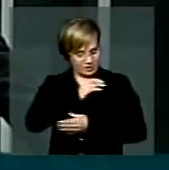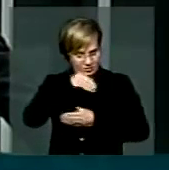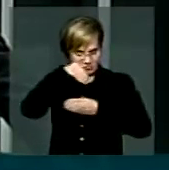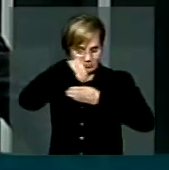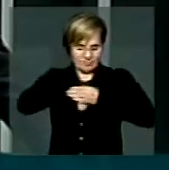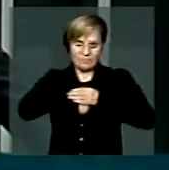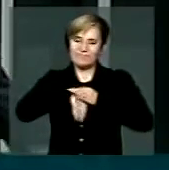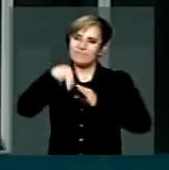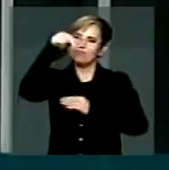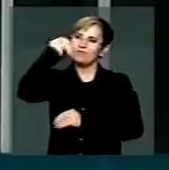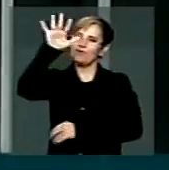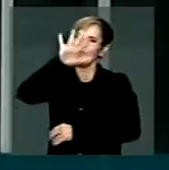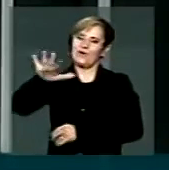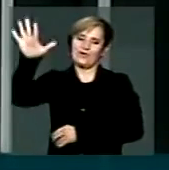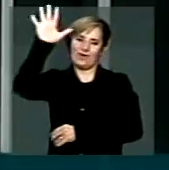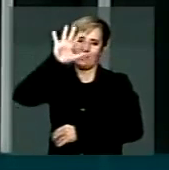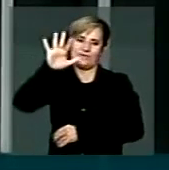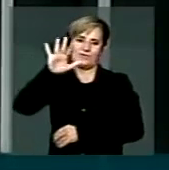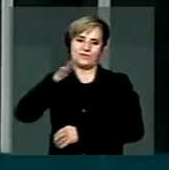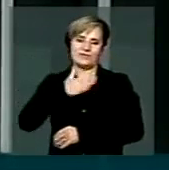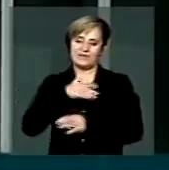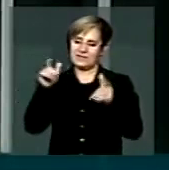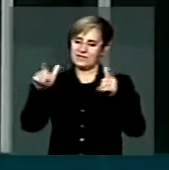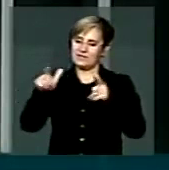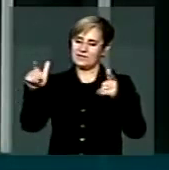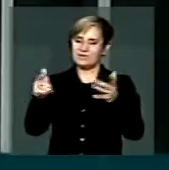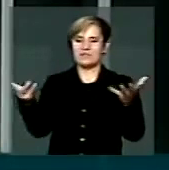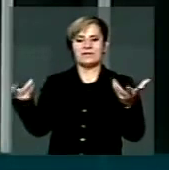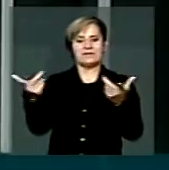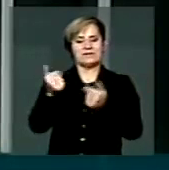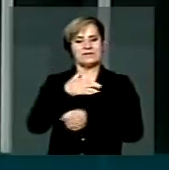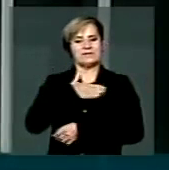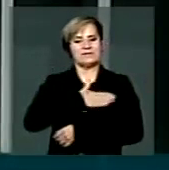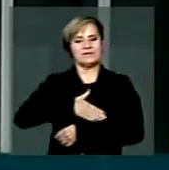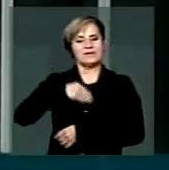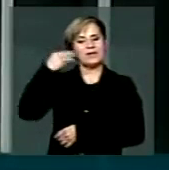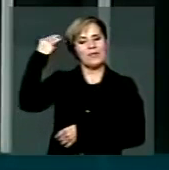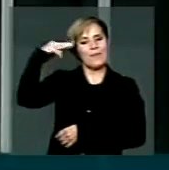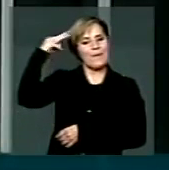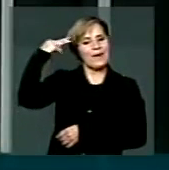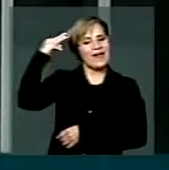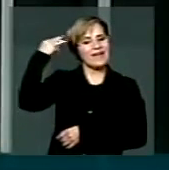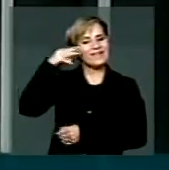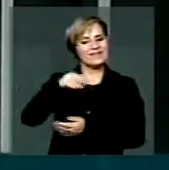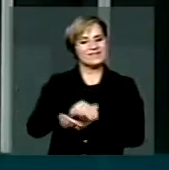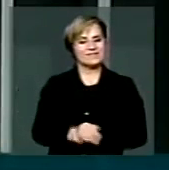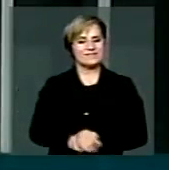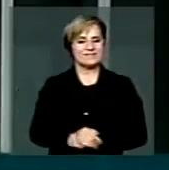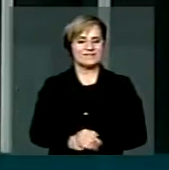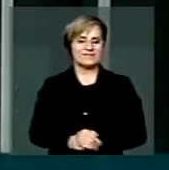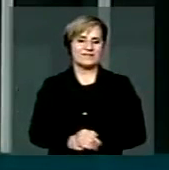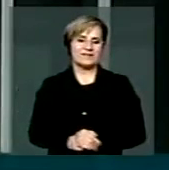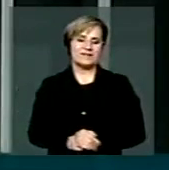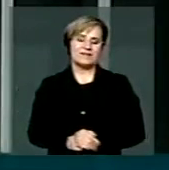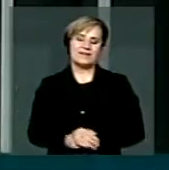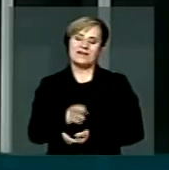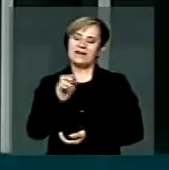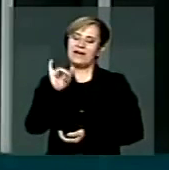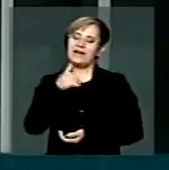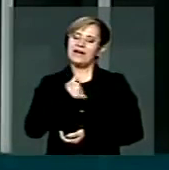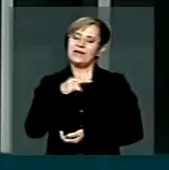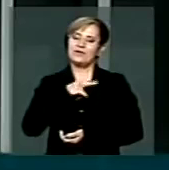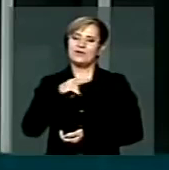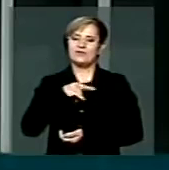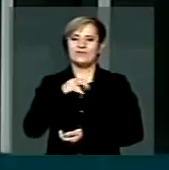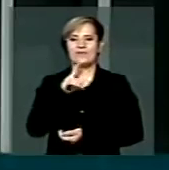Na minha terra querida, meu querido Maranhão. Ah, se eu tivesse os royalties do